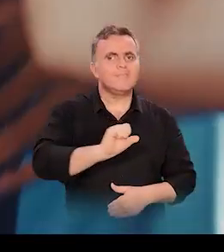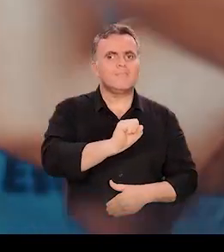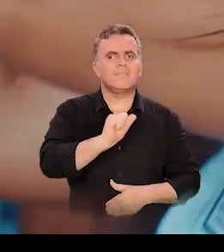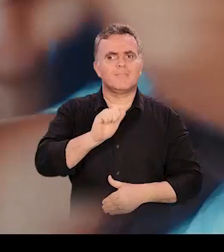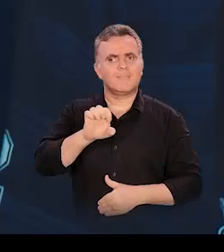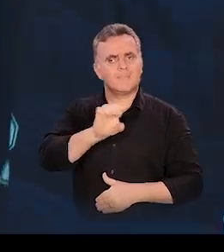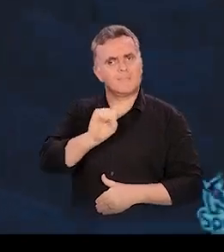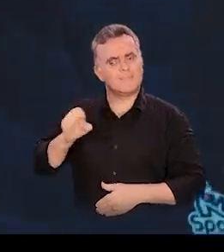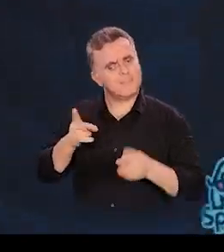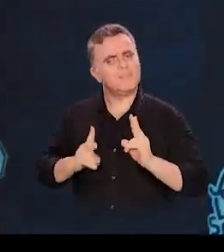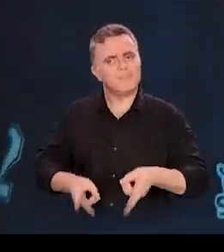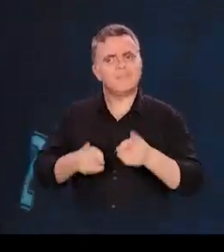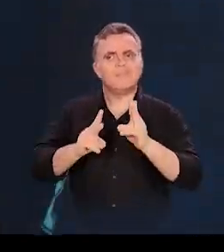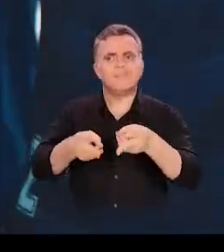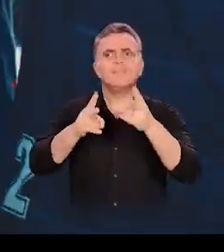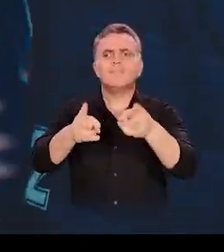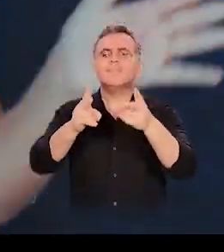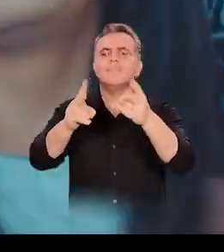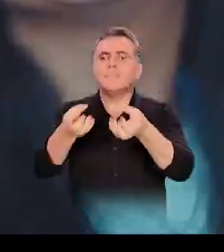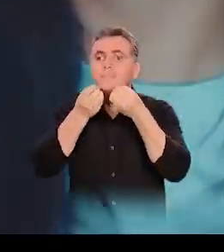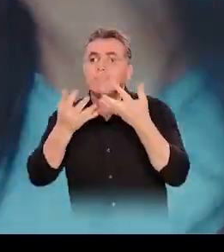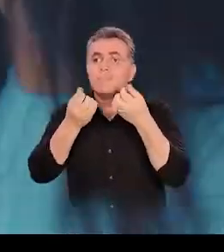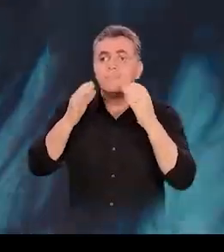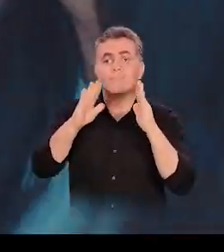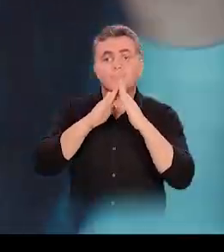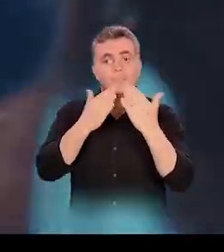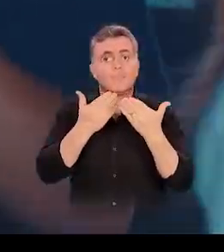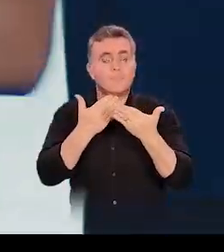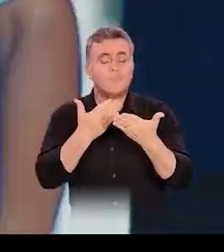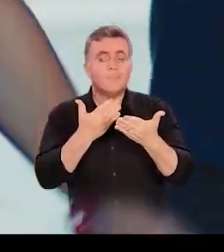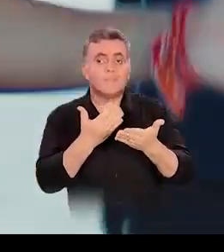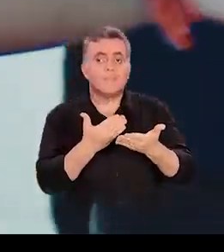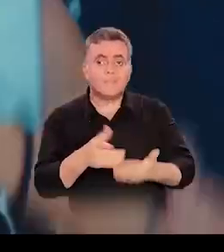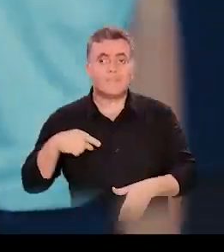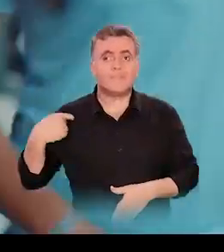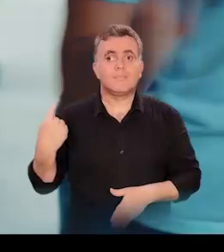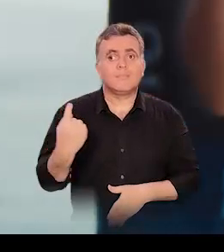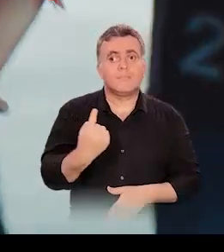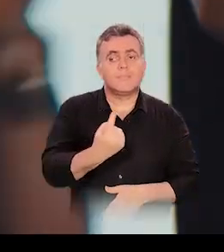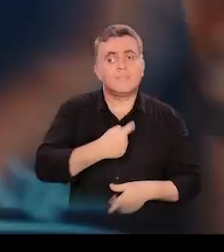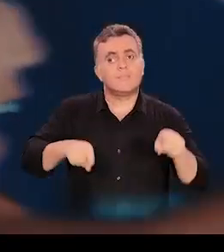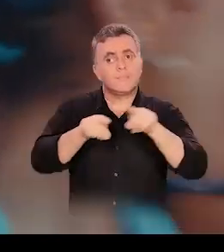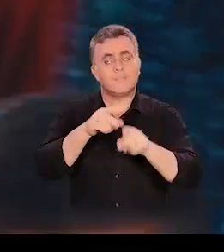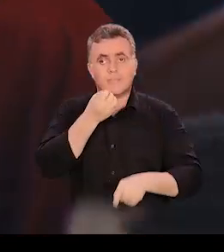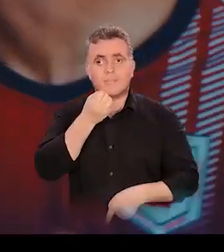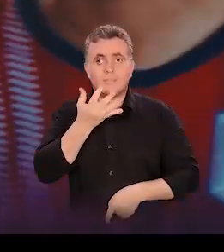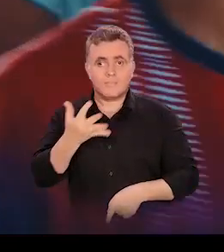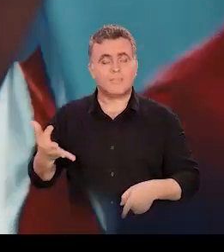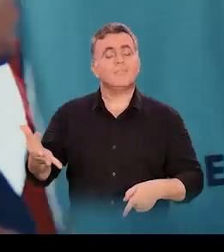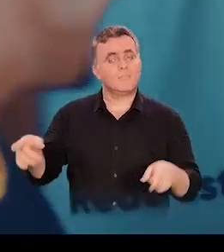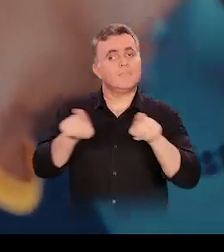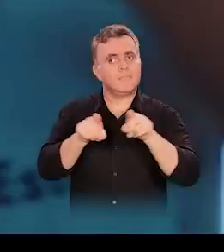evoluir, com o Saese é assim. Se é bom pra minha escola, também é